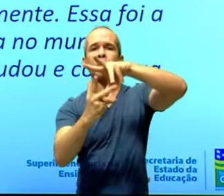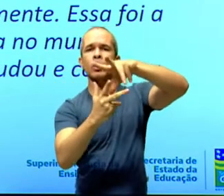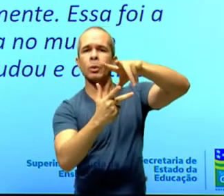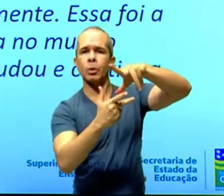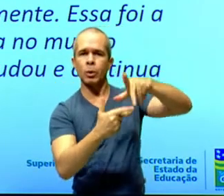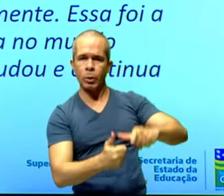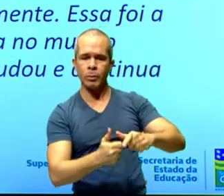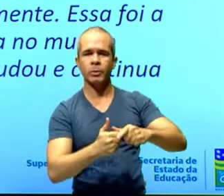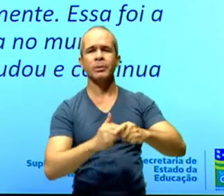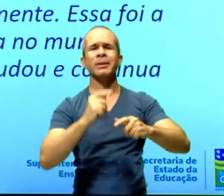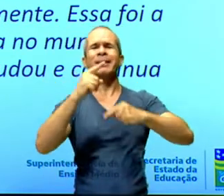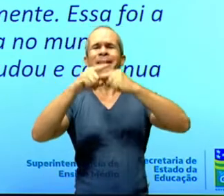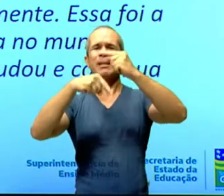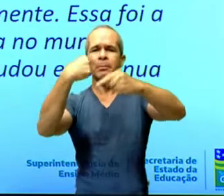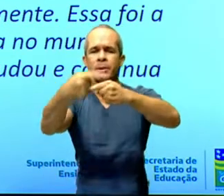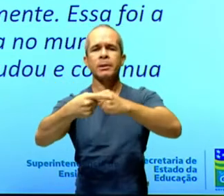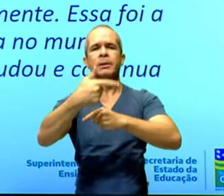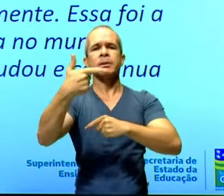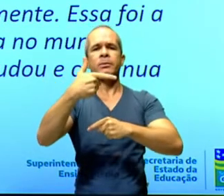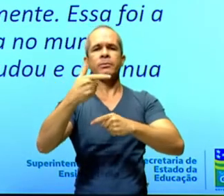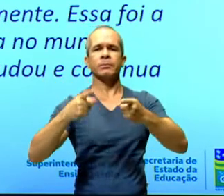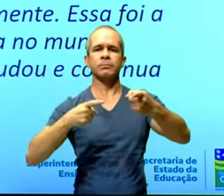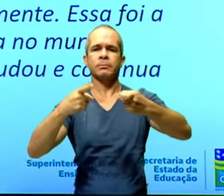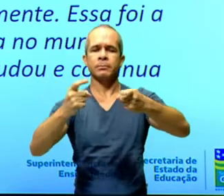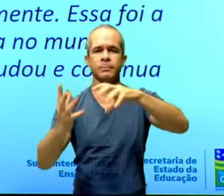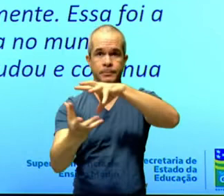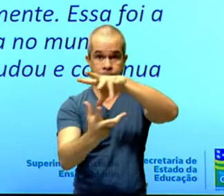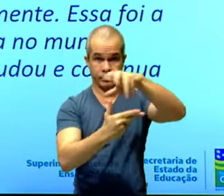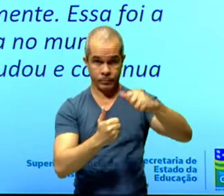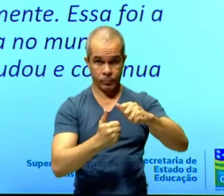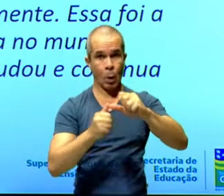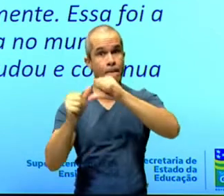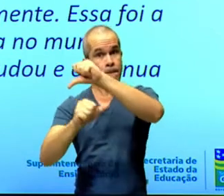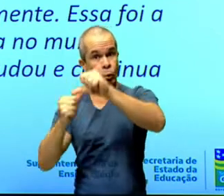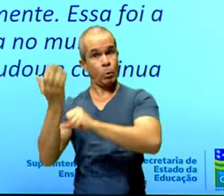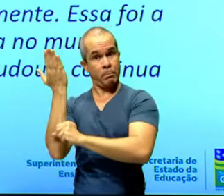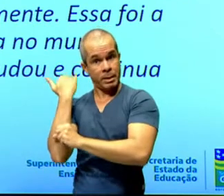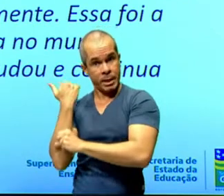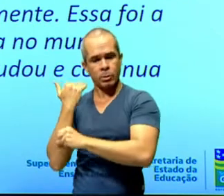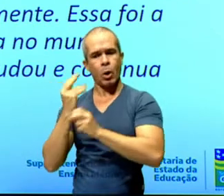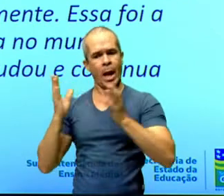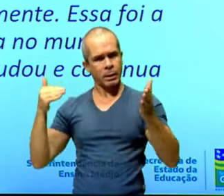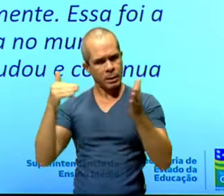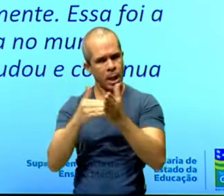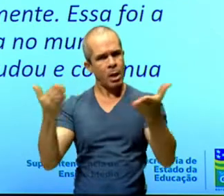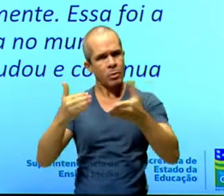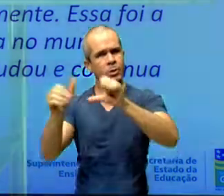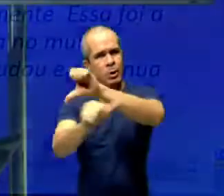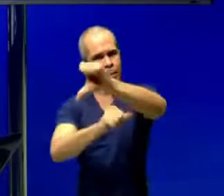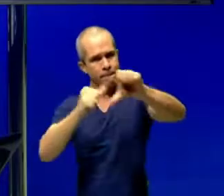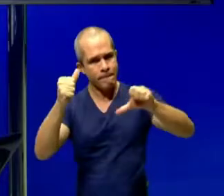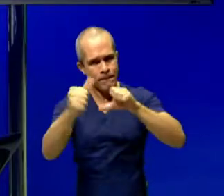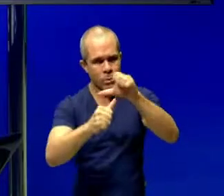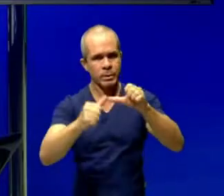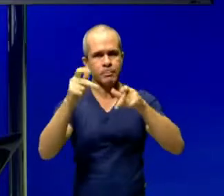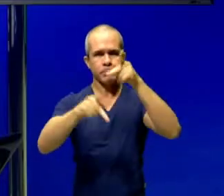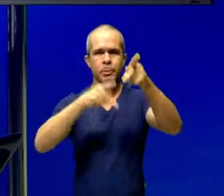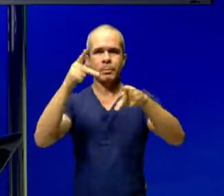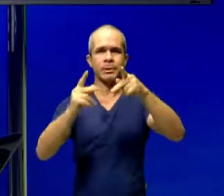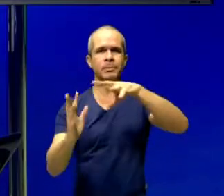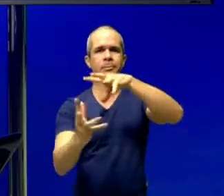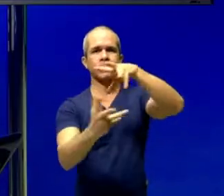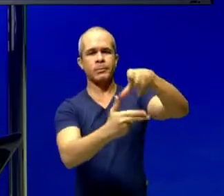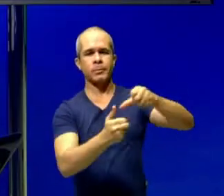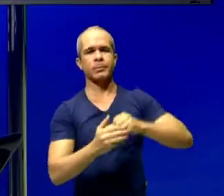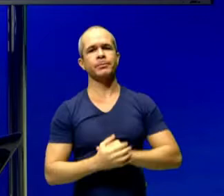após a Segunda Guerra Mundial, que mudou e continua mudando o equilíbrio da população mundial. Então,